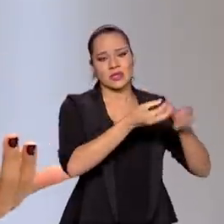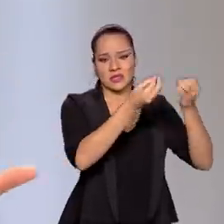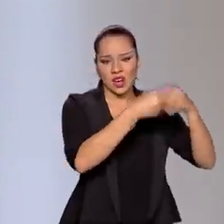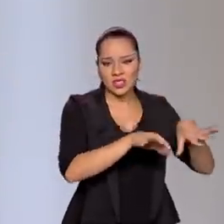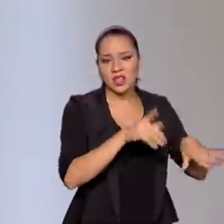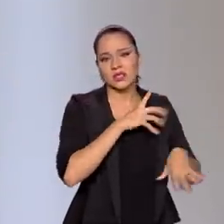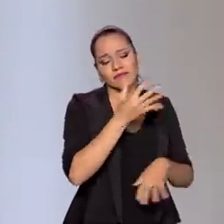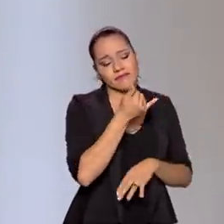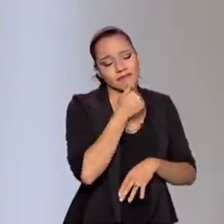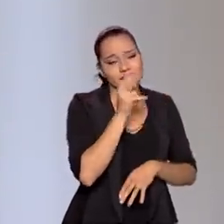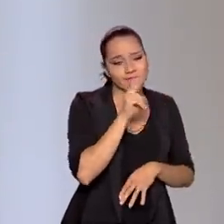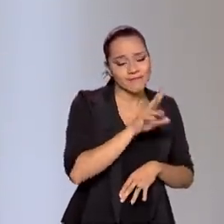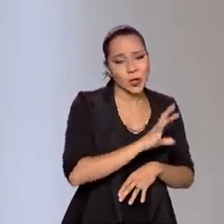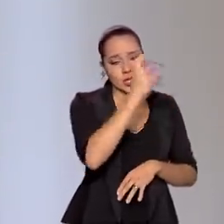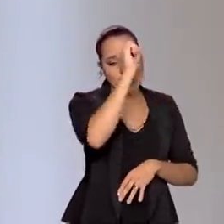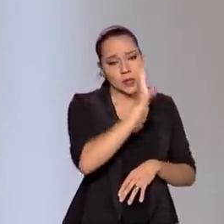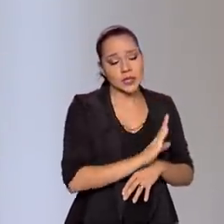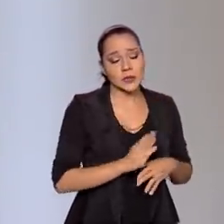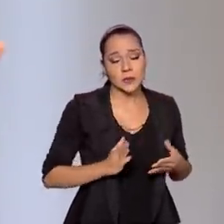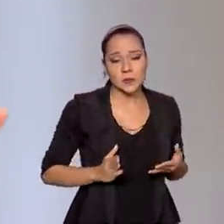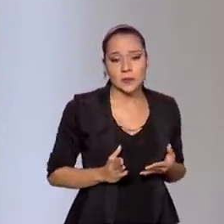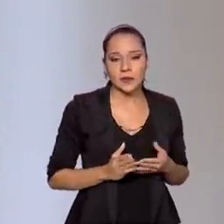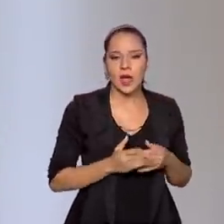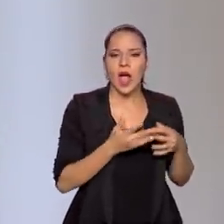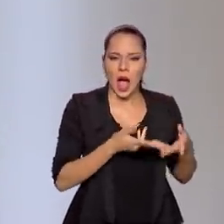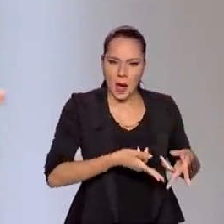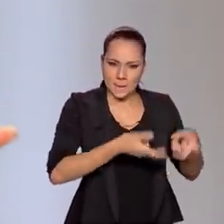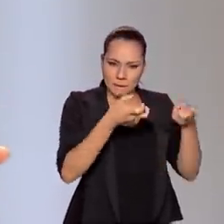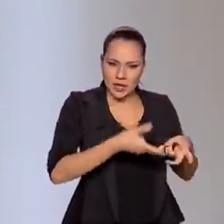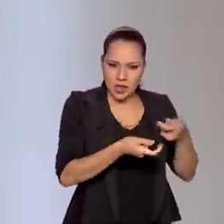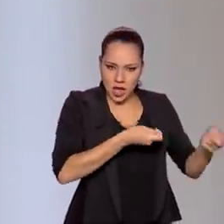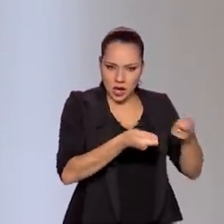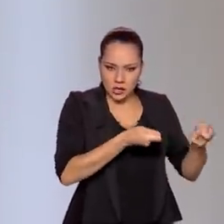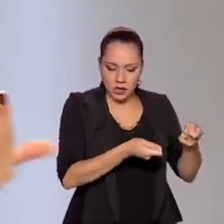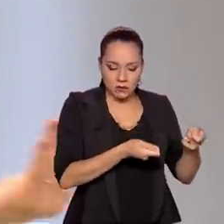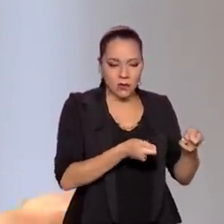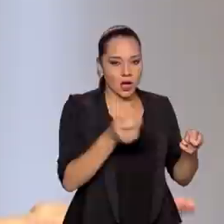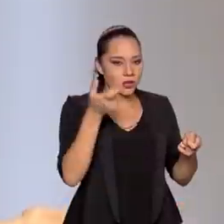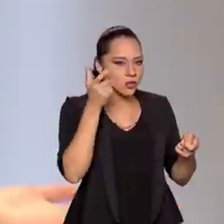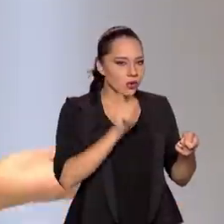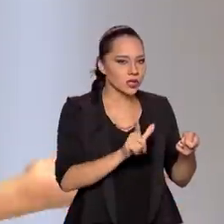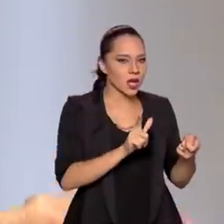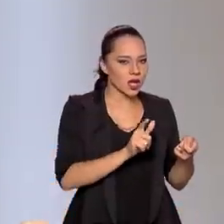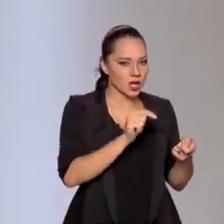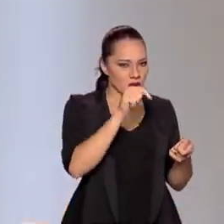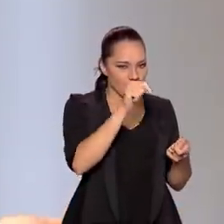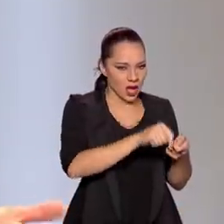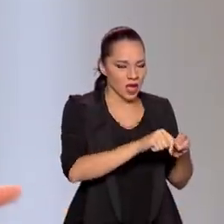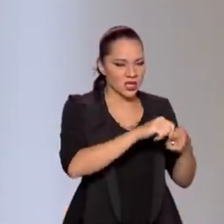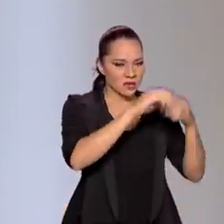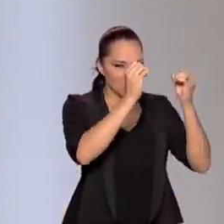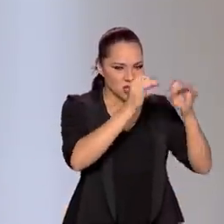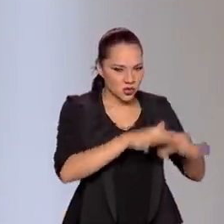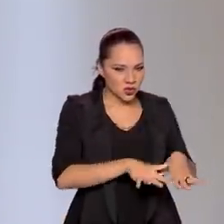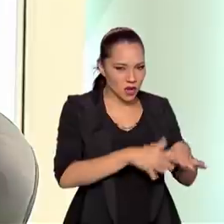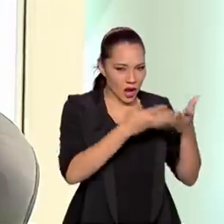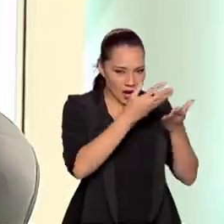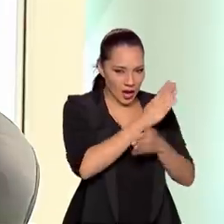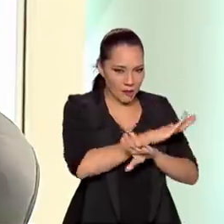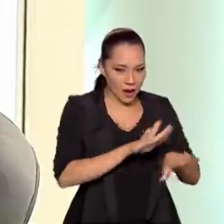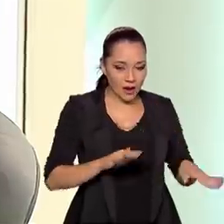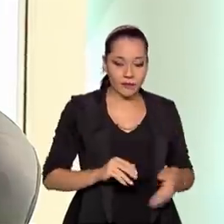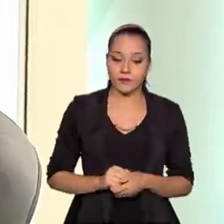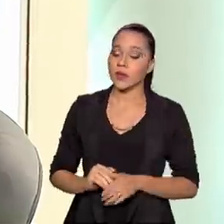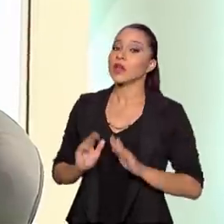que a gente infelizmente viu acontecer no Brasil. A mineração vai conseguir, a gente vai conseguir deixar esses desastres para trás? Já